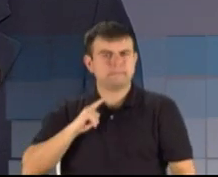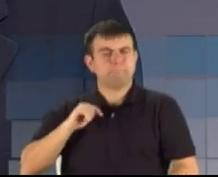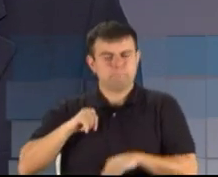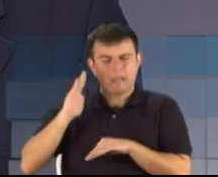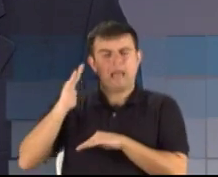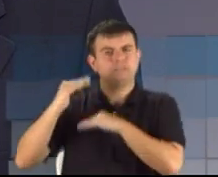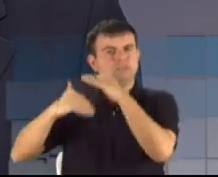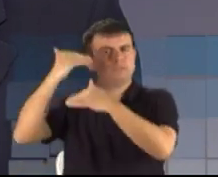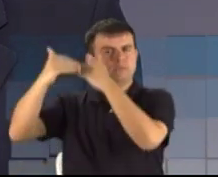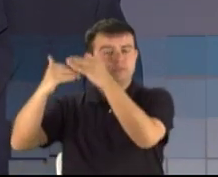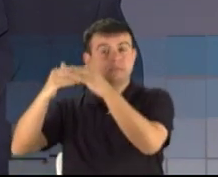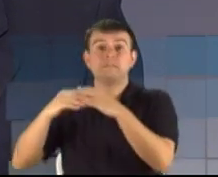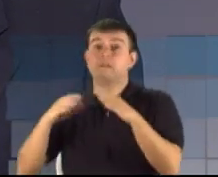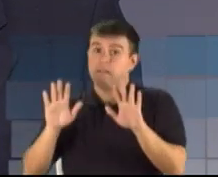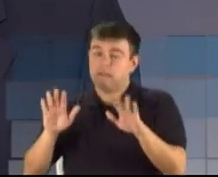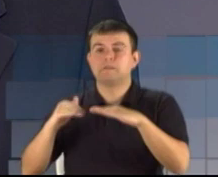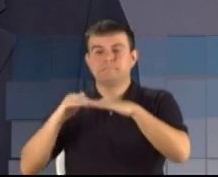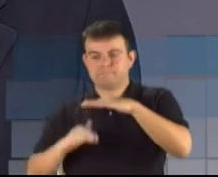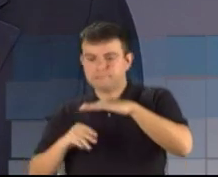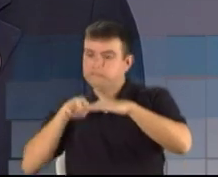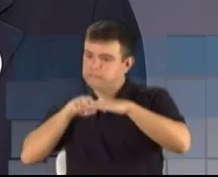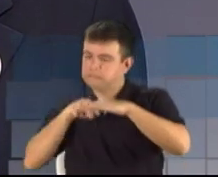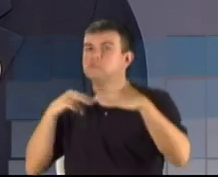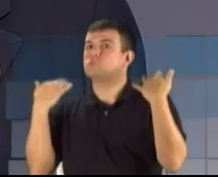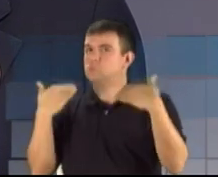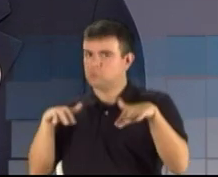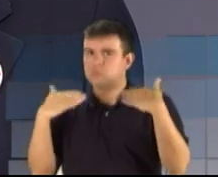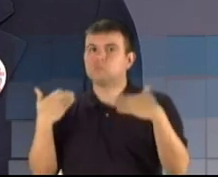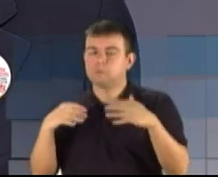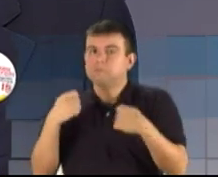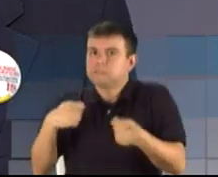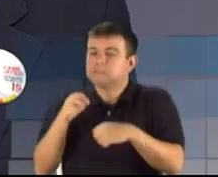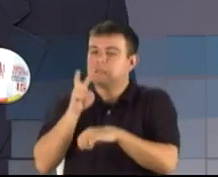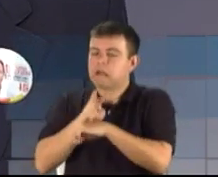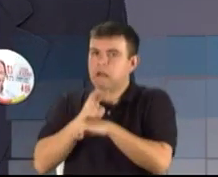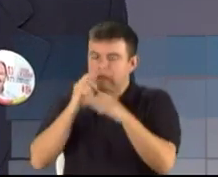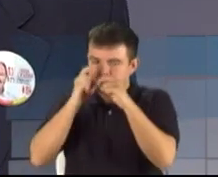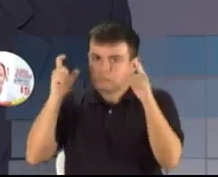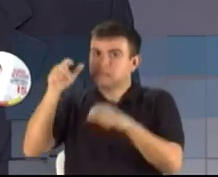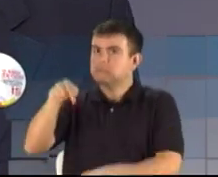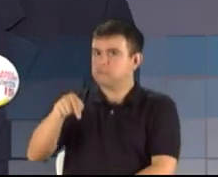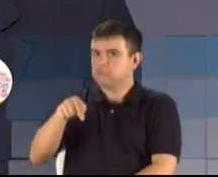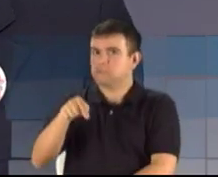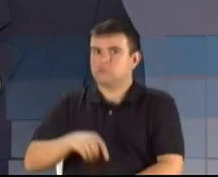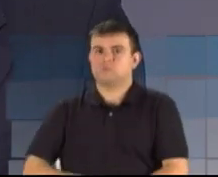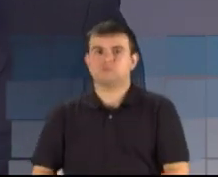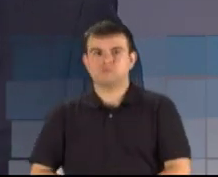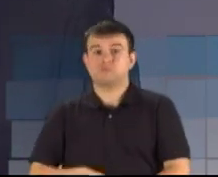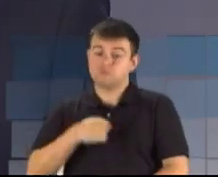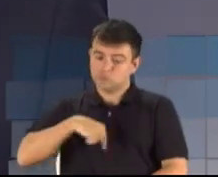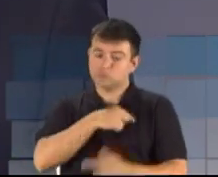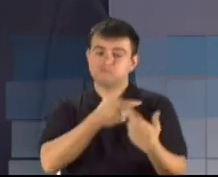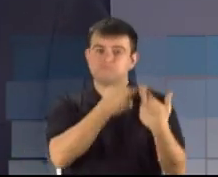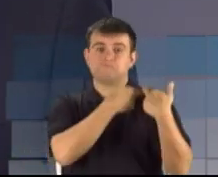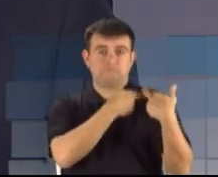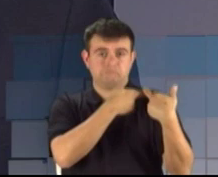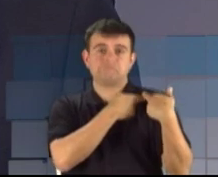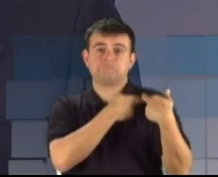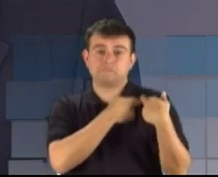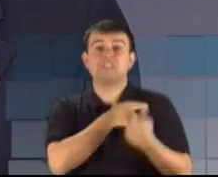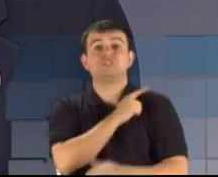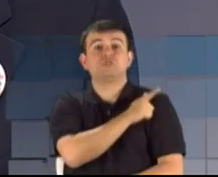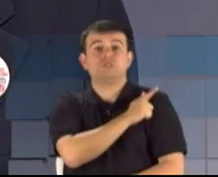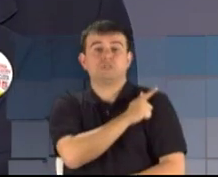precisa ter uma atenção maior de parte do governo. É nosso papel, como gestores públicos, dar